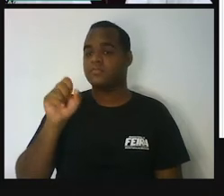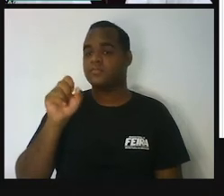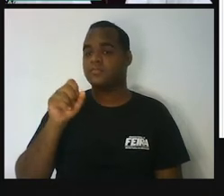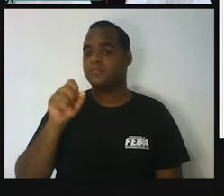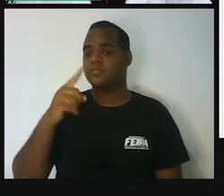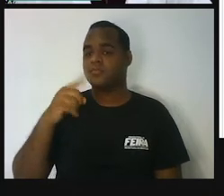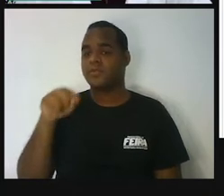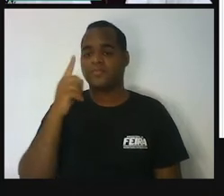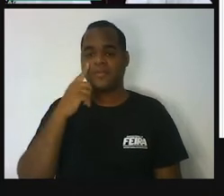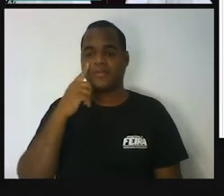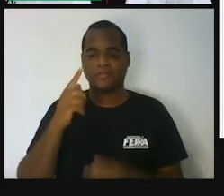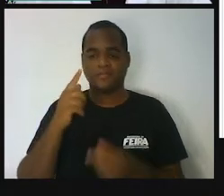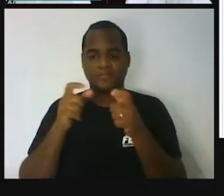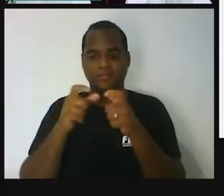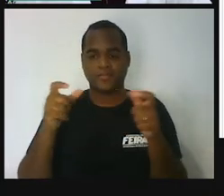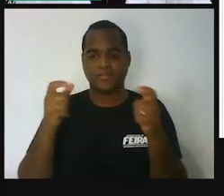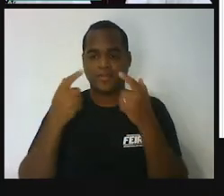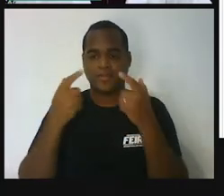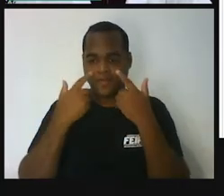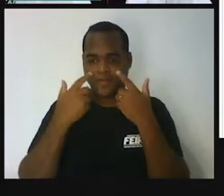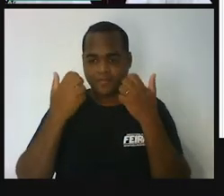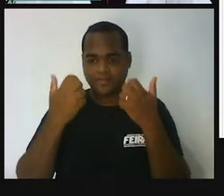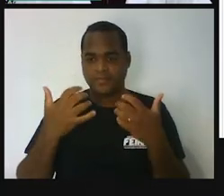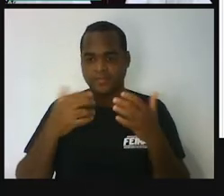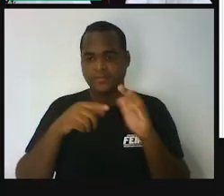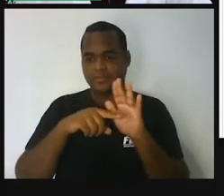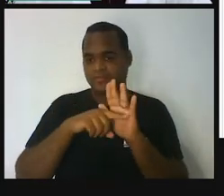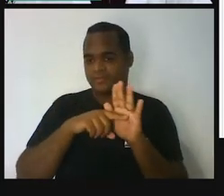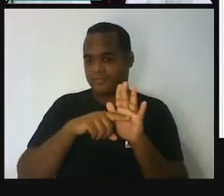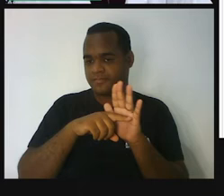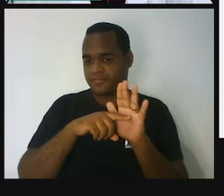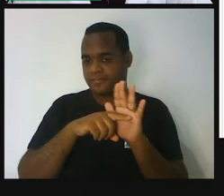enxergar direitinho essa coisa. Olha só.